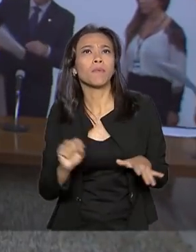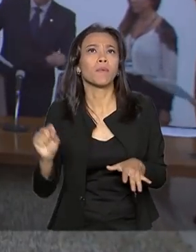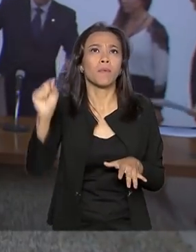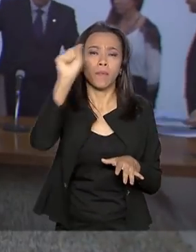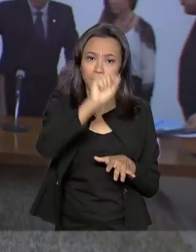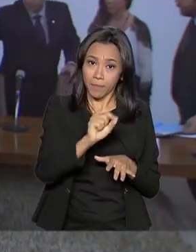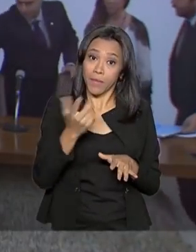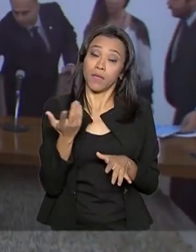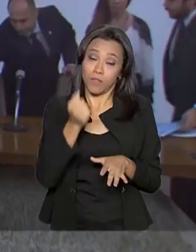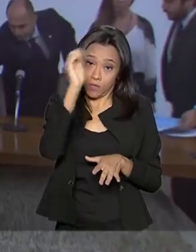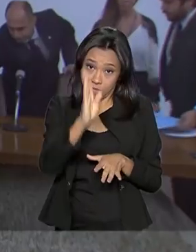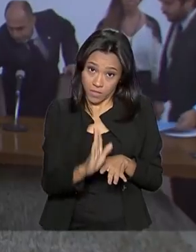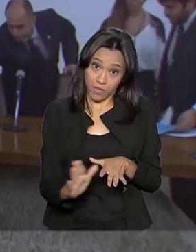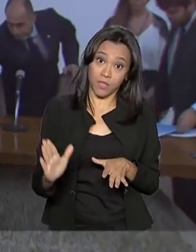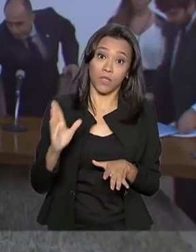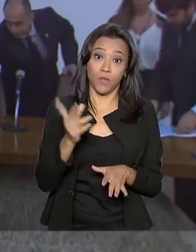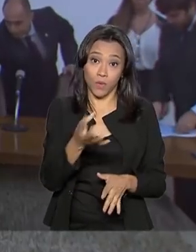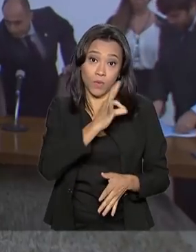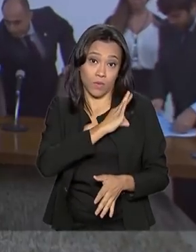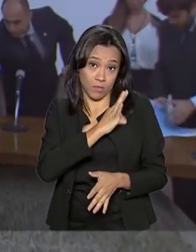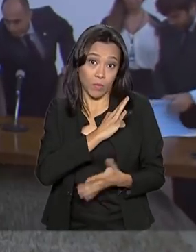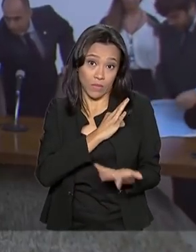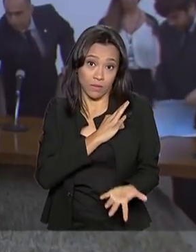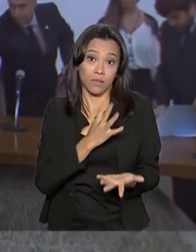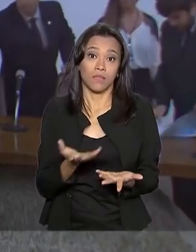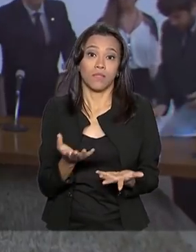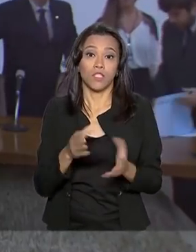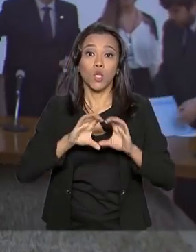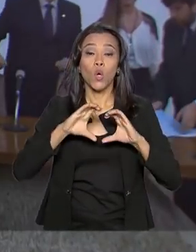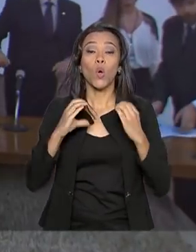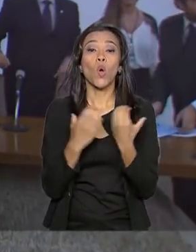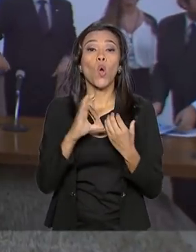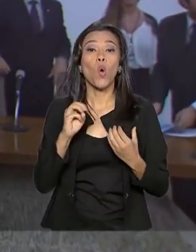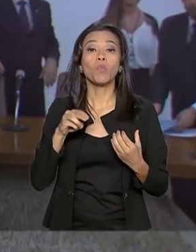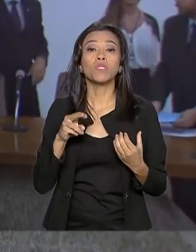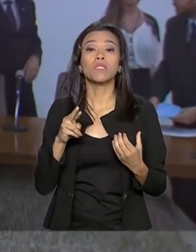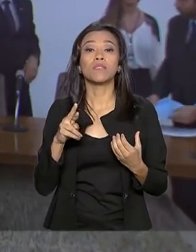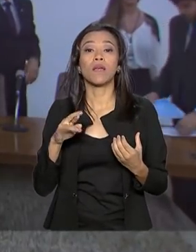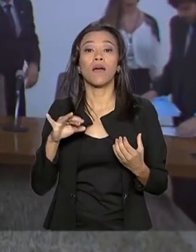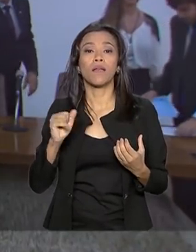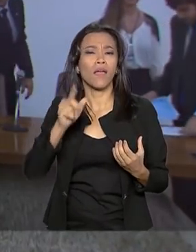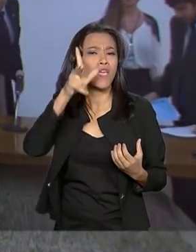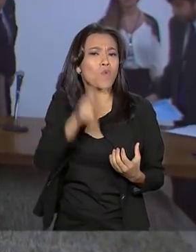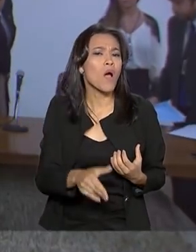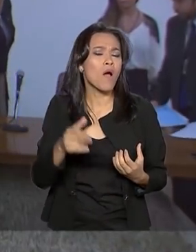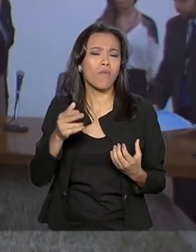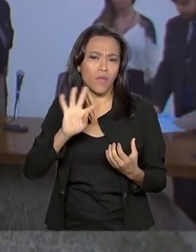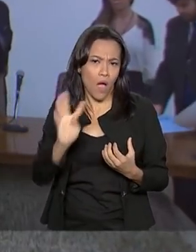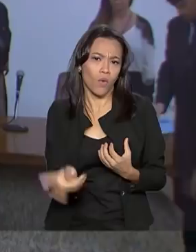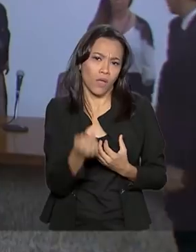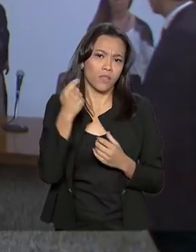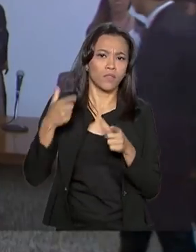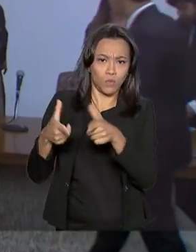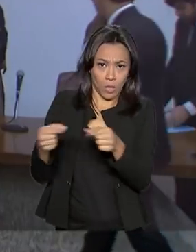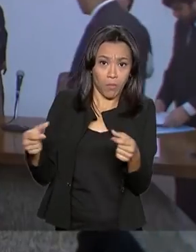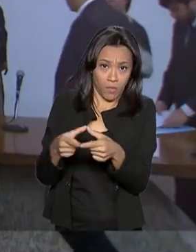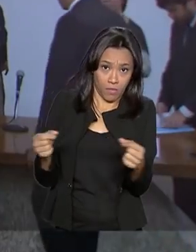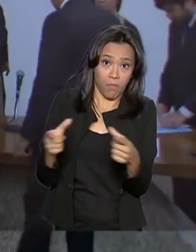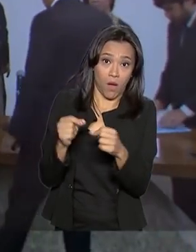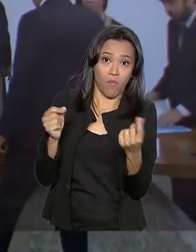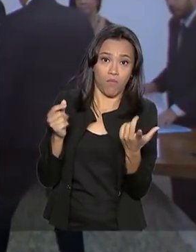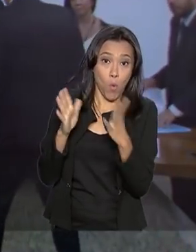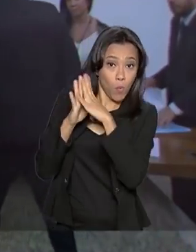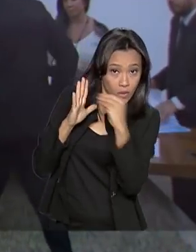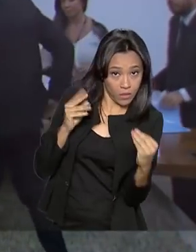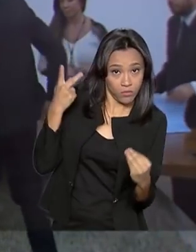instituições de segurança pública do país, a exemplo do que já acontece no Japão, que na prática é a